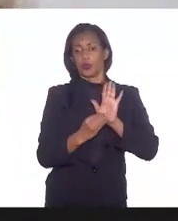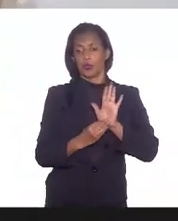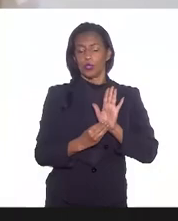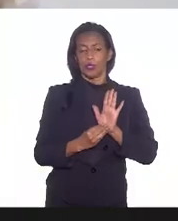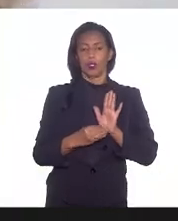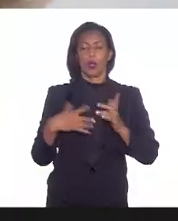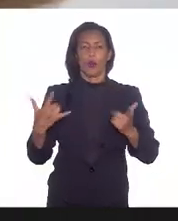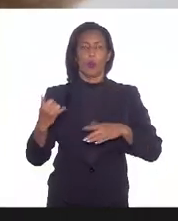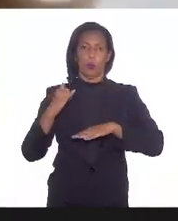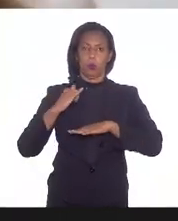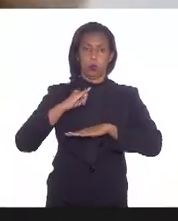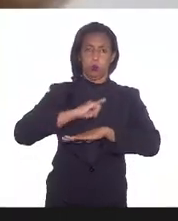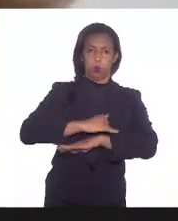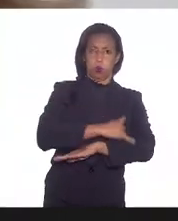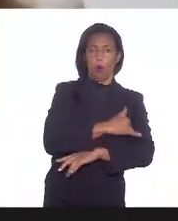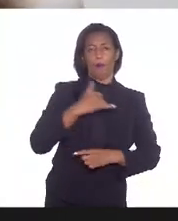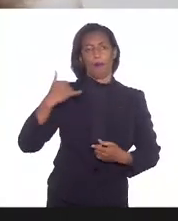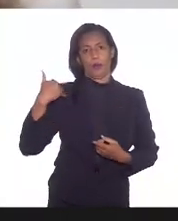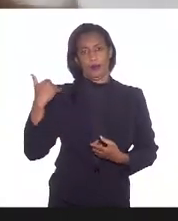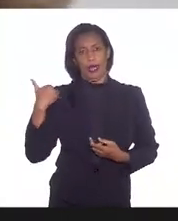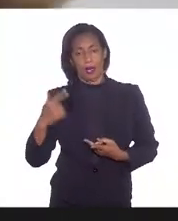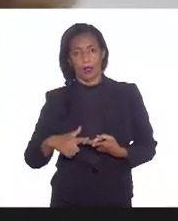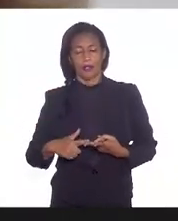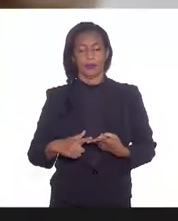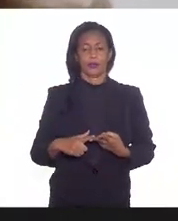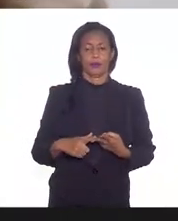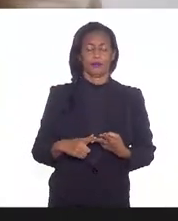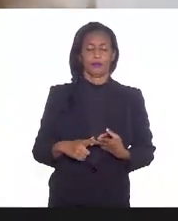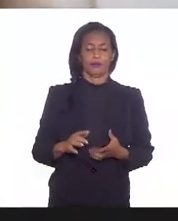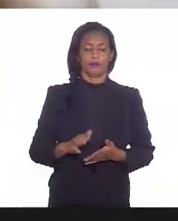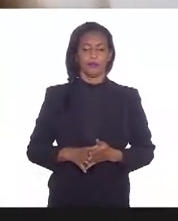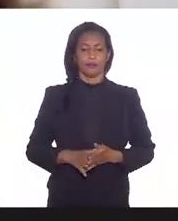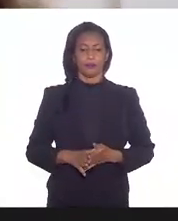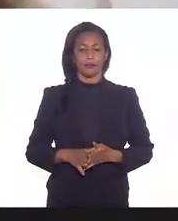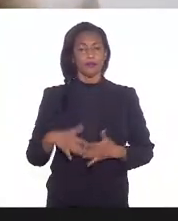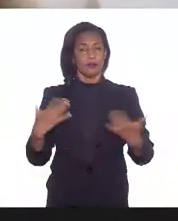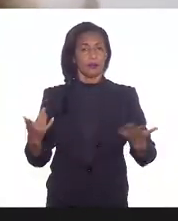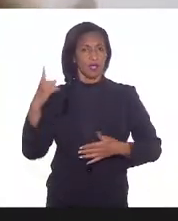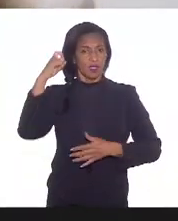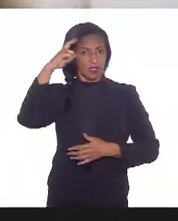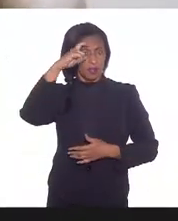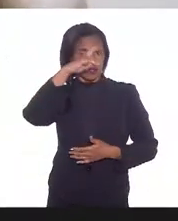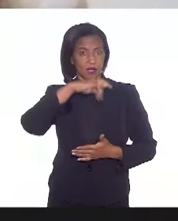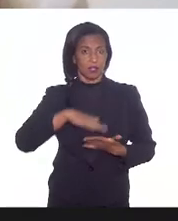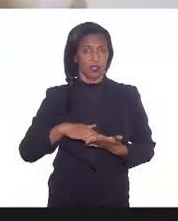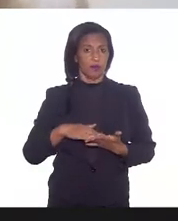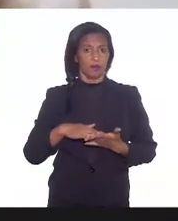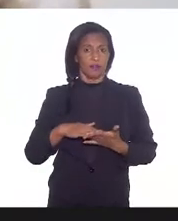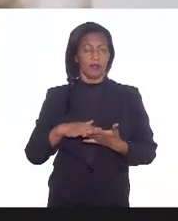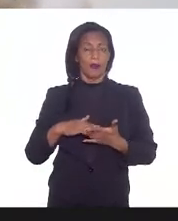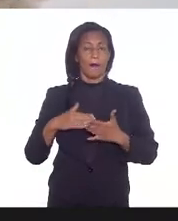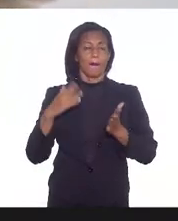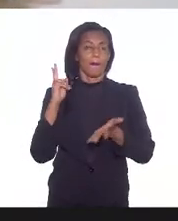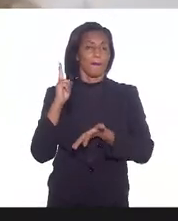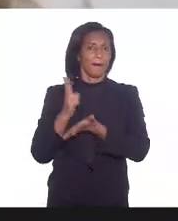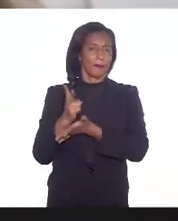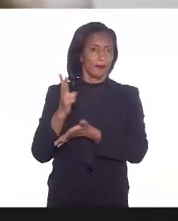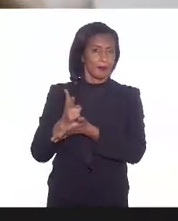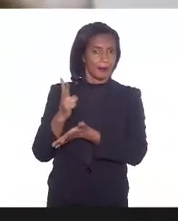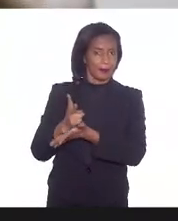comorbidade, puridade, e isso seria difícil, né, manter uma estimativa